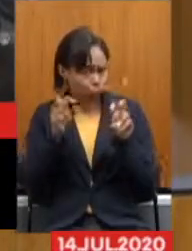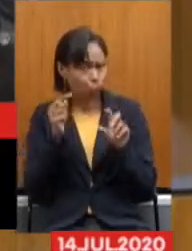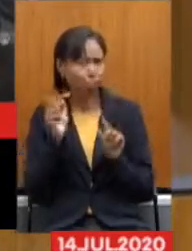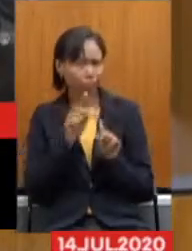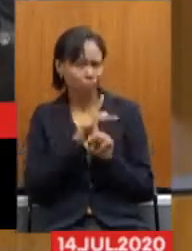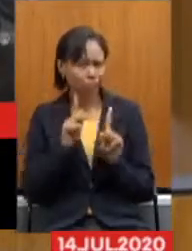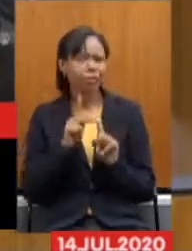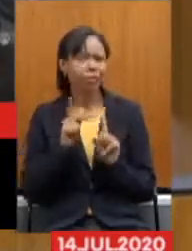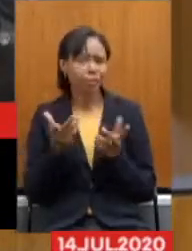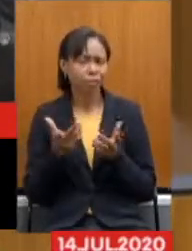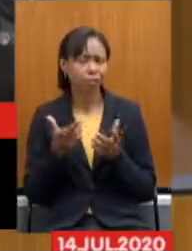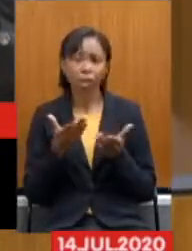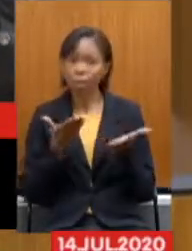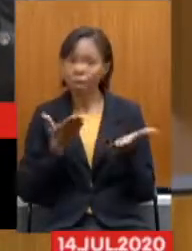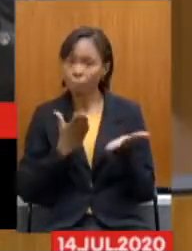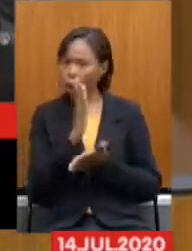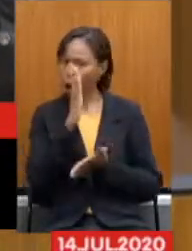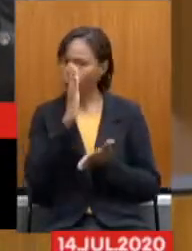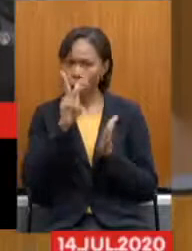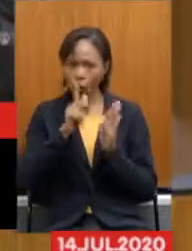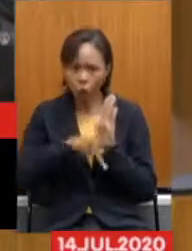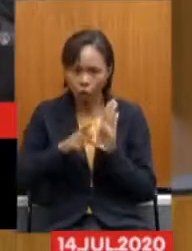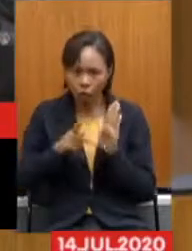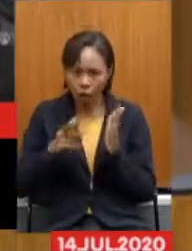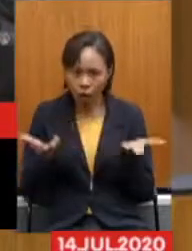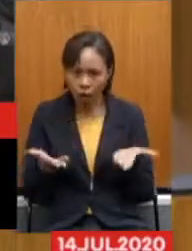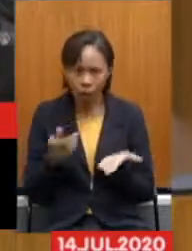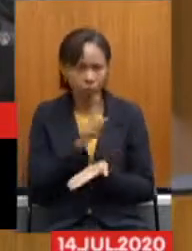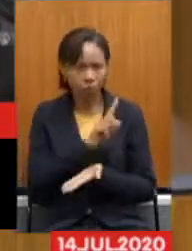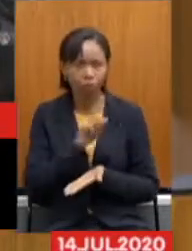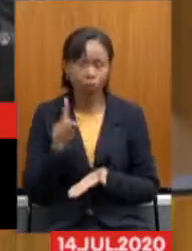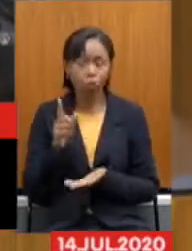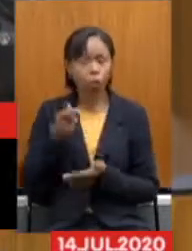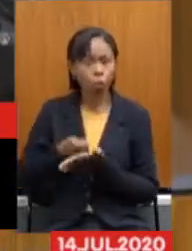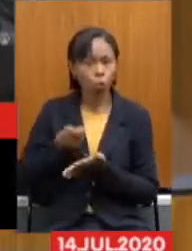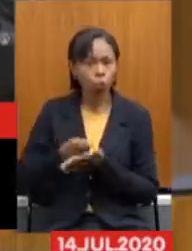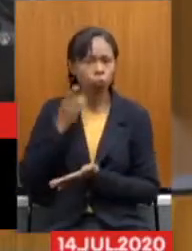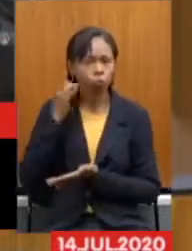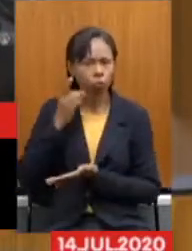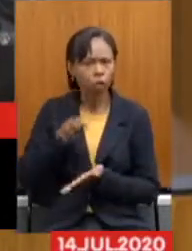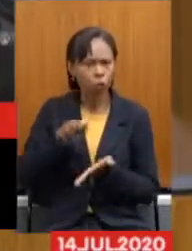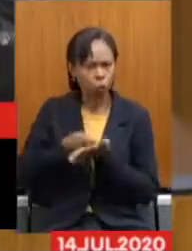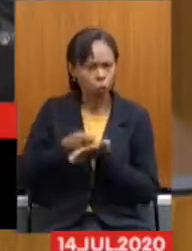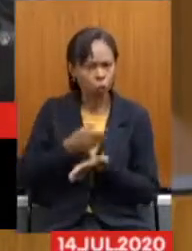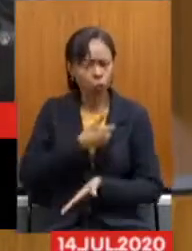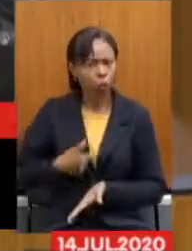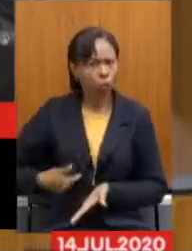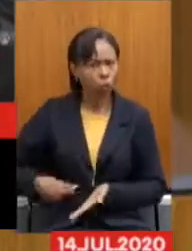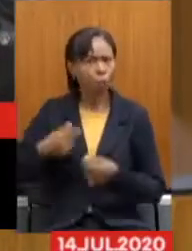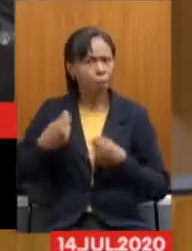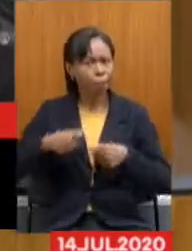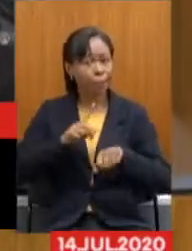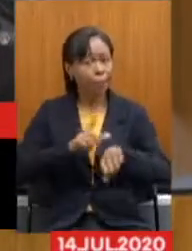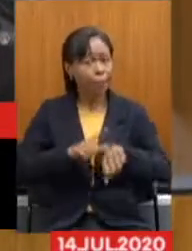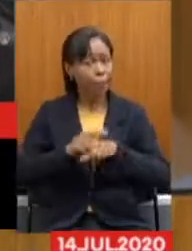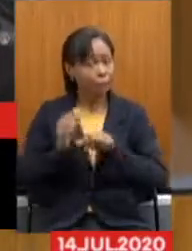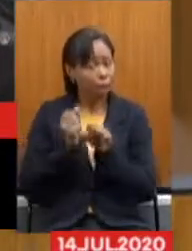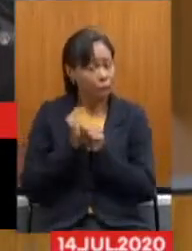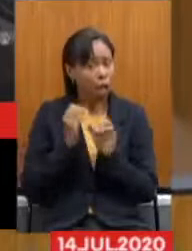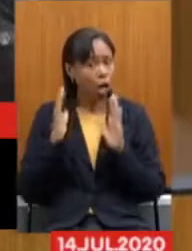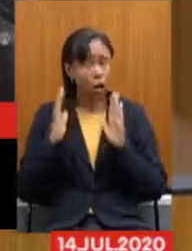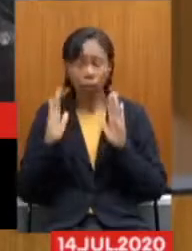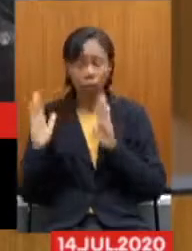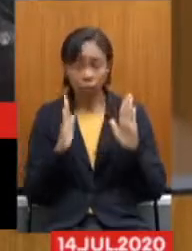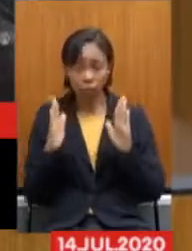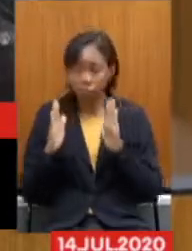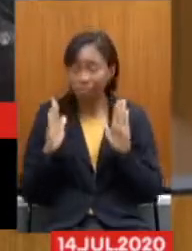projeto não seja aprovado agora. Cobrar dos deputados, cobrar do governo. Nós precisamos de tempo para discutir que a mudança é muito grande,